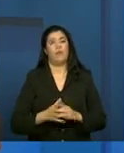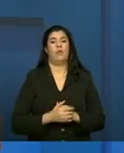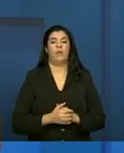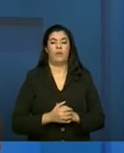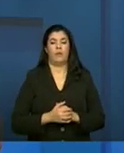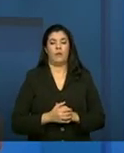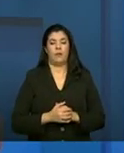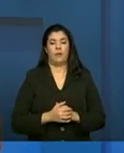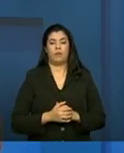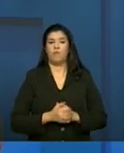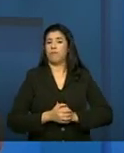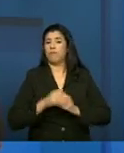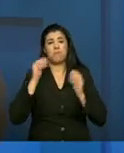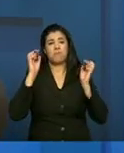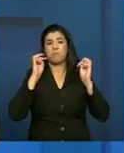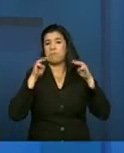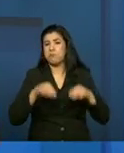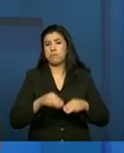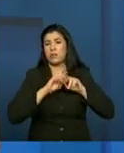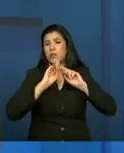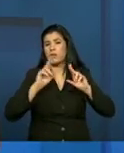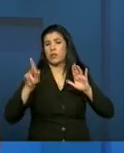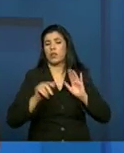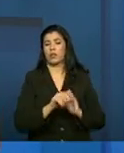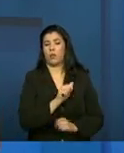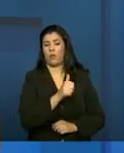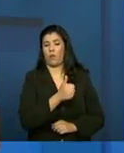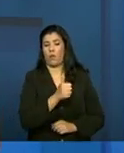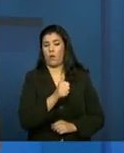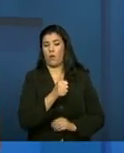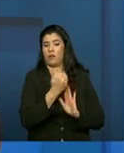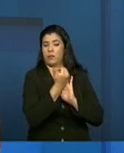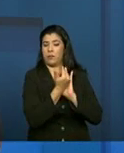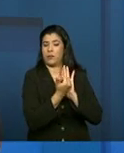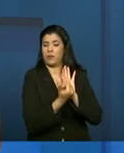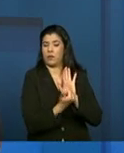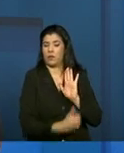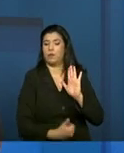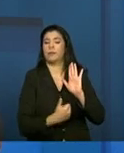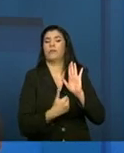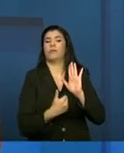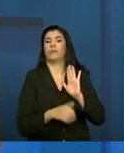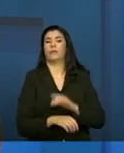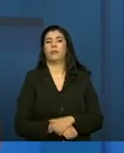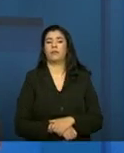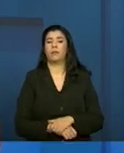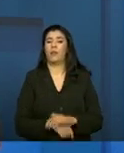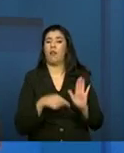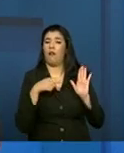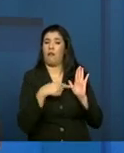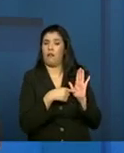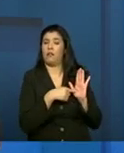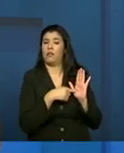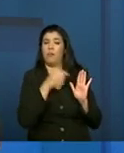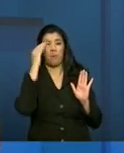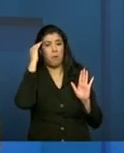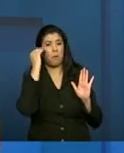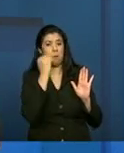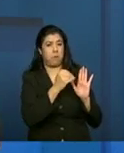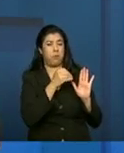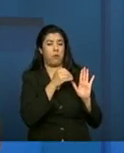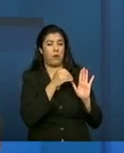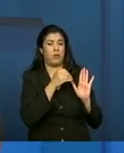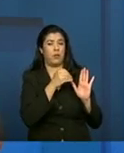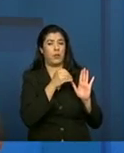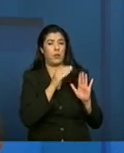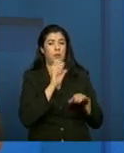enfim, são 11 dessas situações. Esse público é essencial para